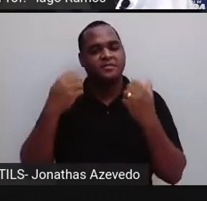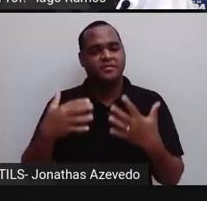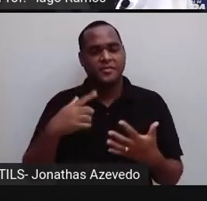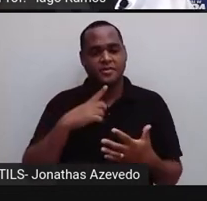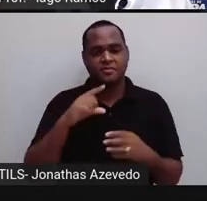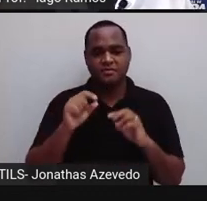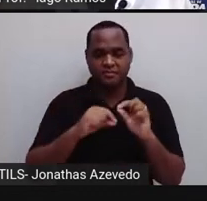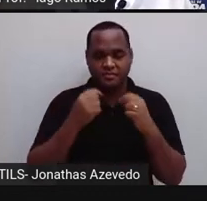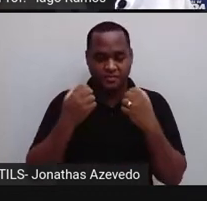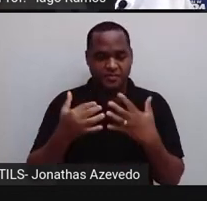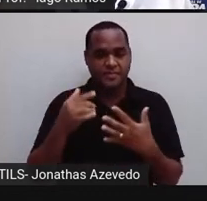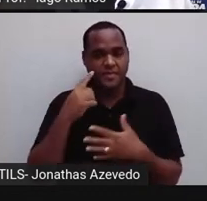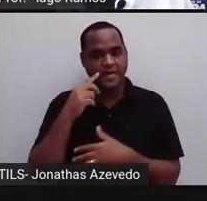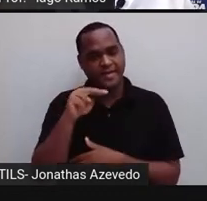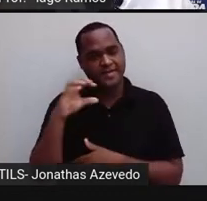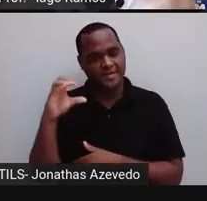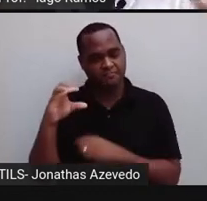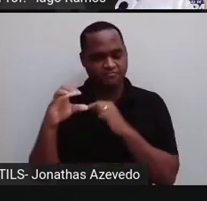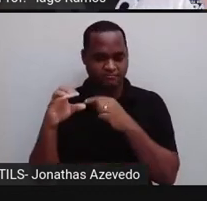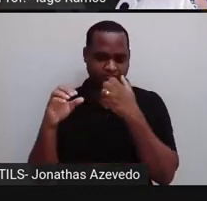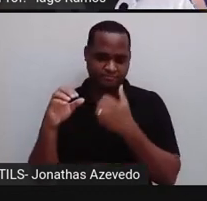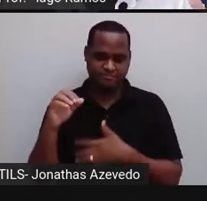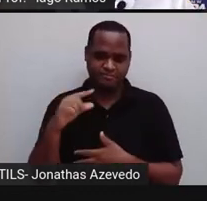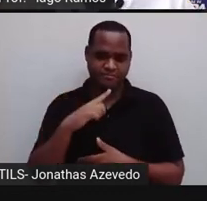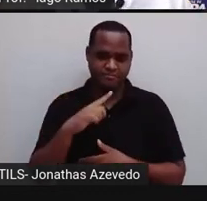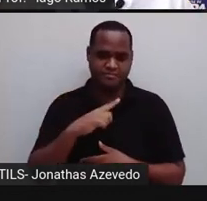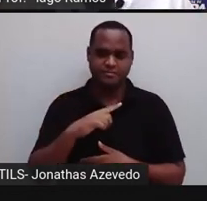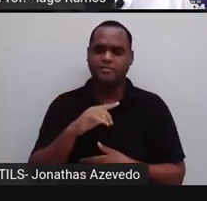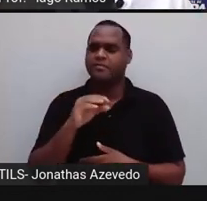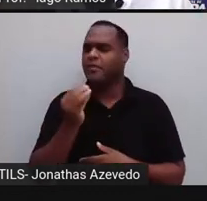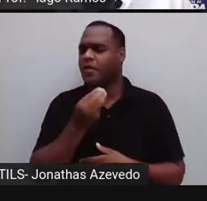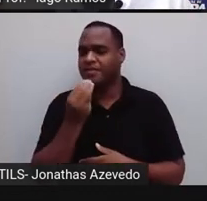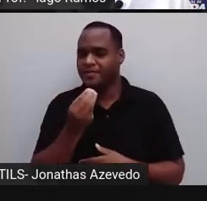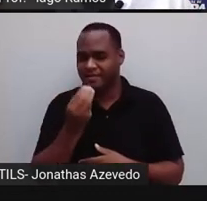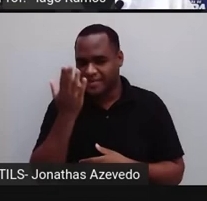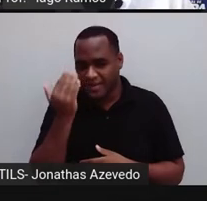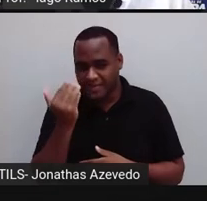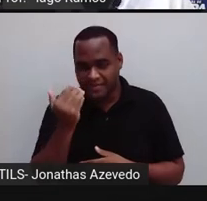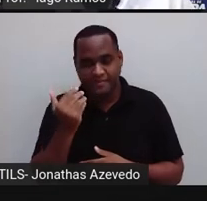a gente chama de notação científica, tá? E como é que a gente faz? Olha só.